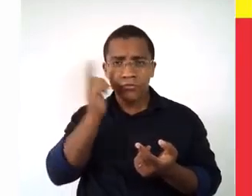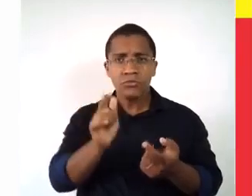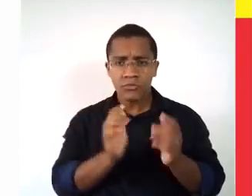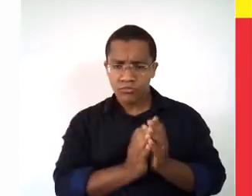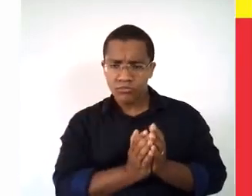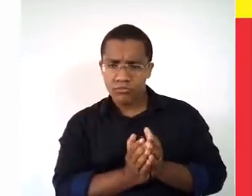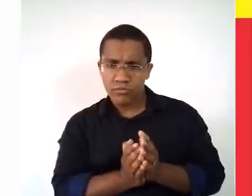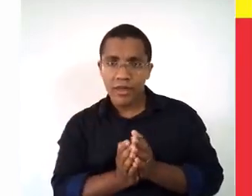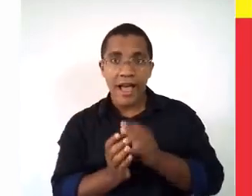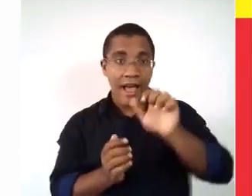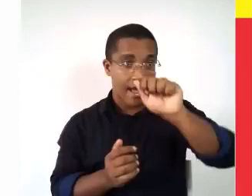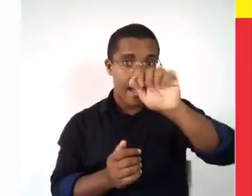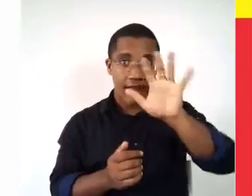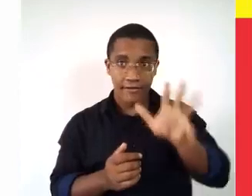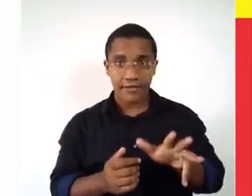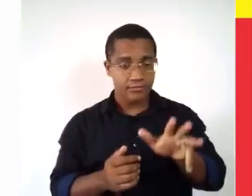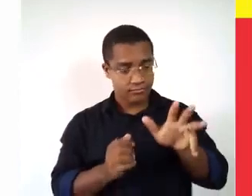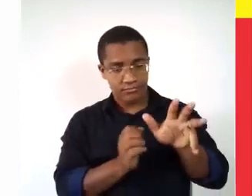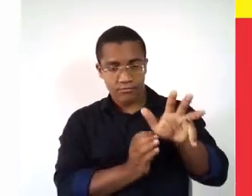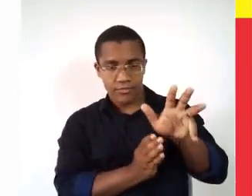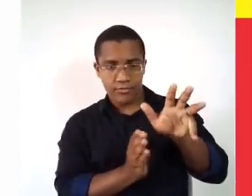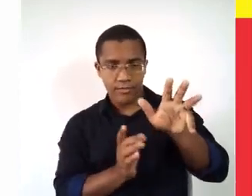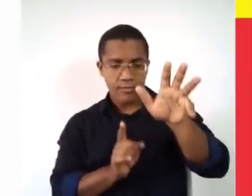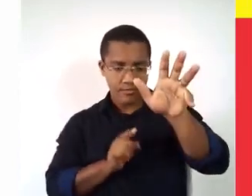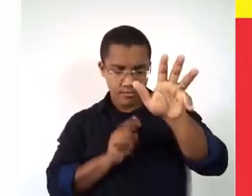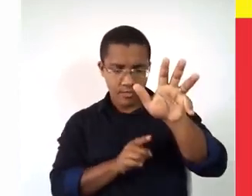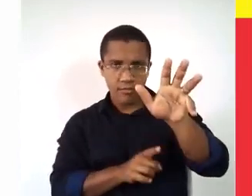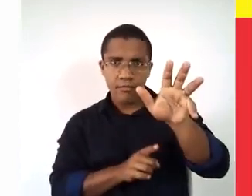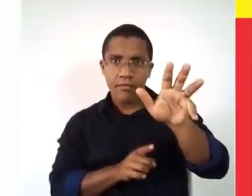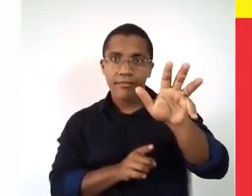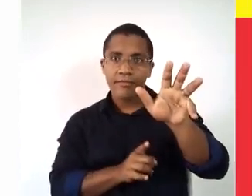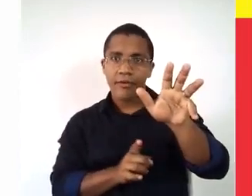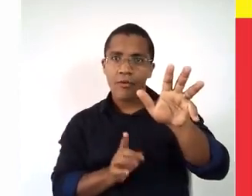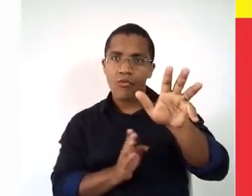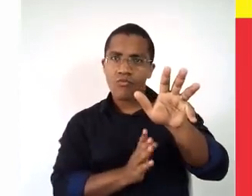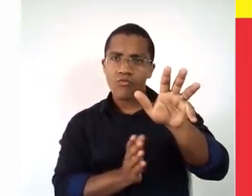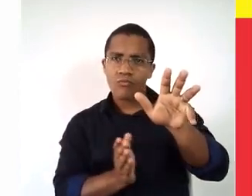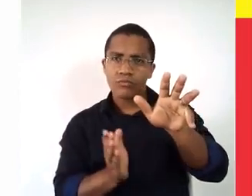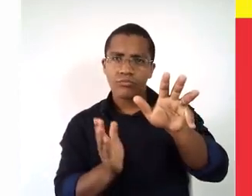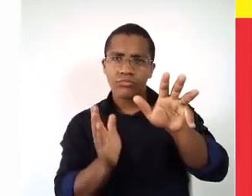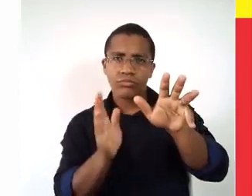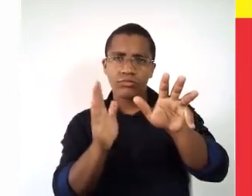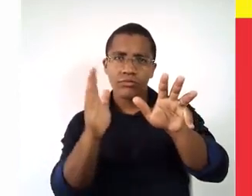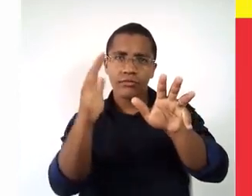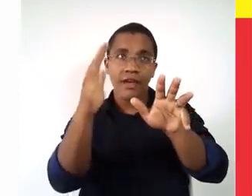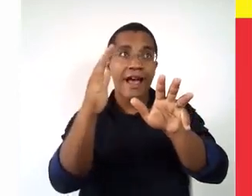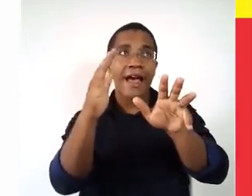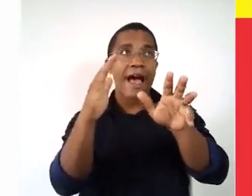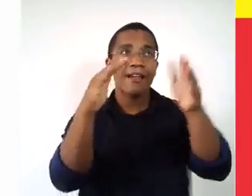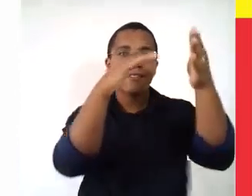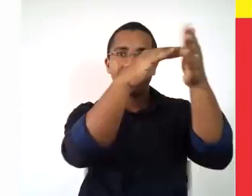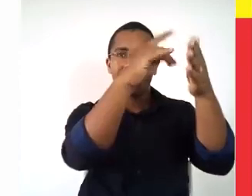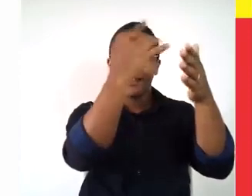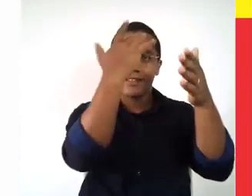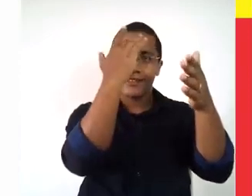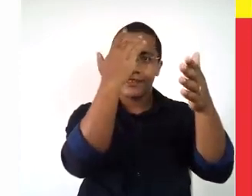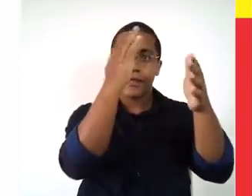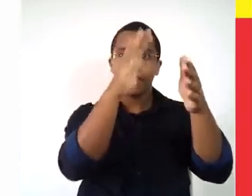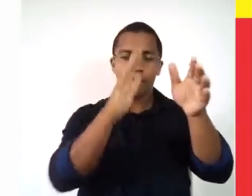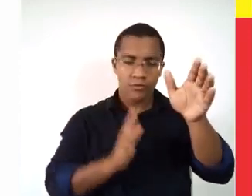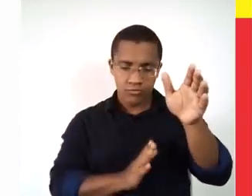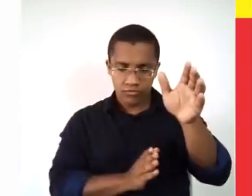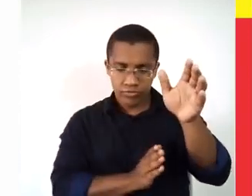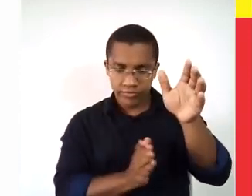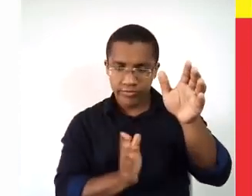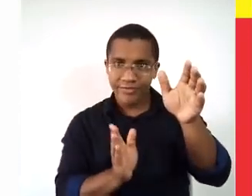mostrando aí quais foram os processos. E os espanhóis e os portugueses, nessa busca por chegar nas Índias, acabaram